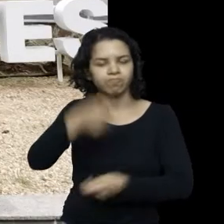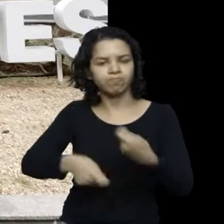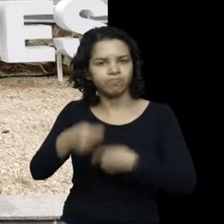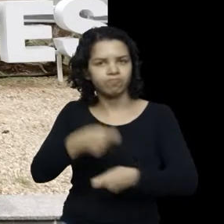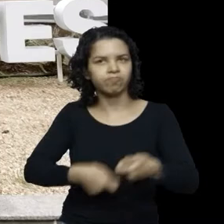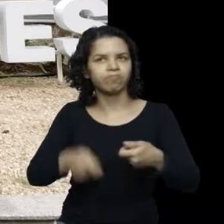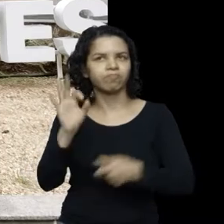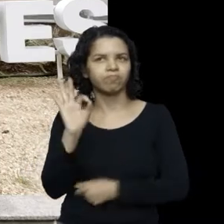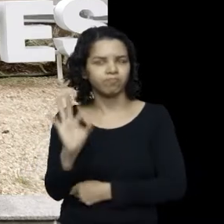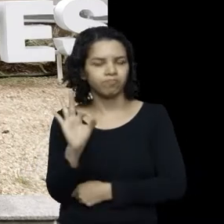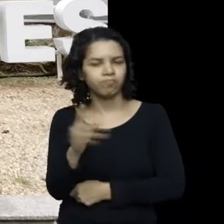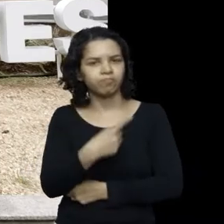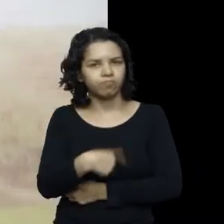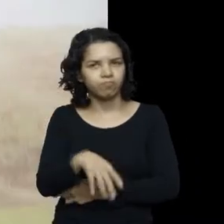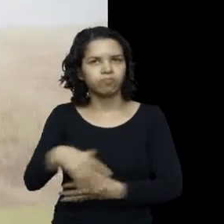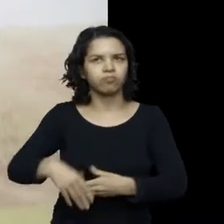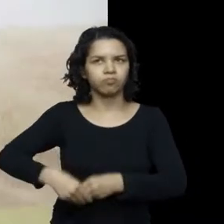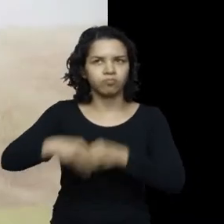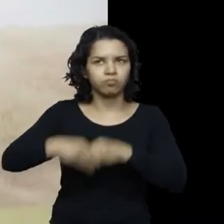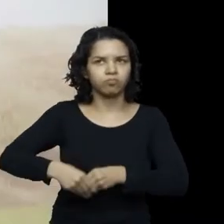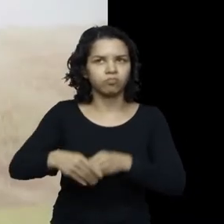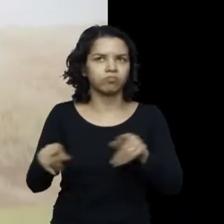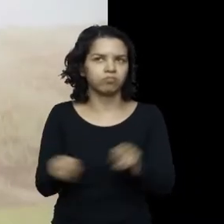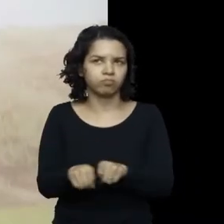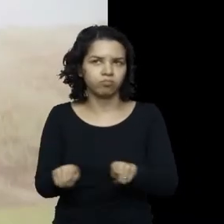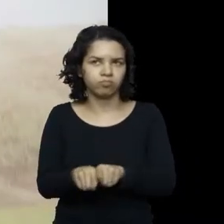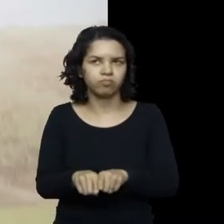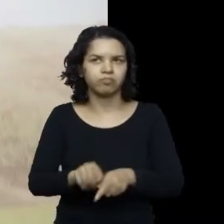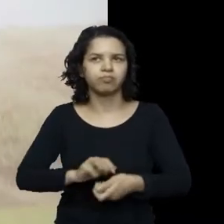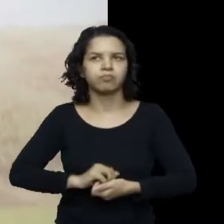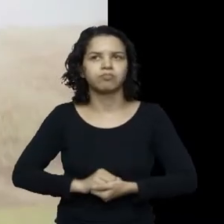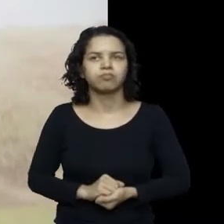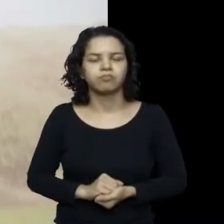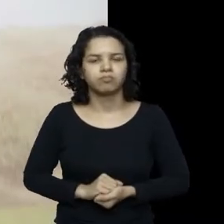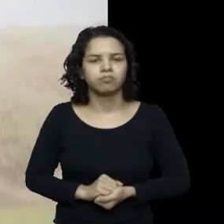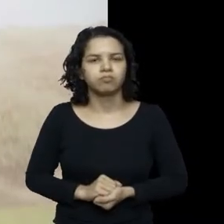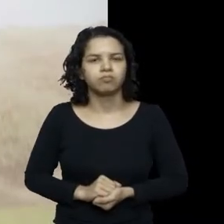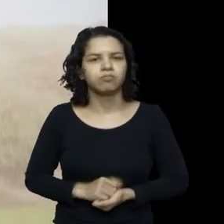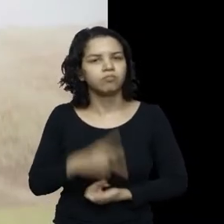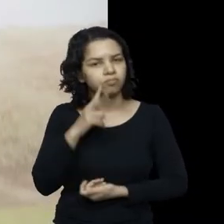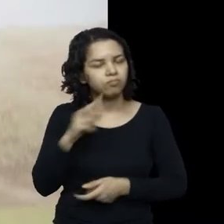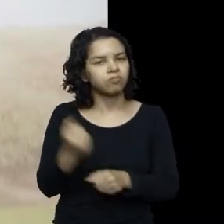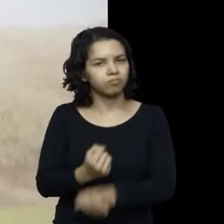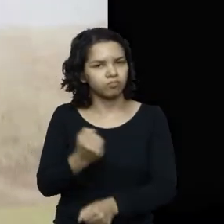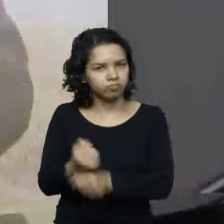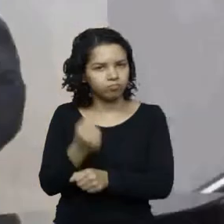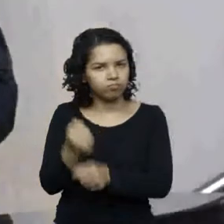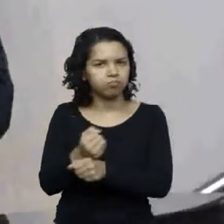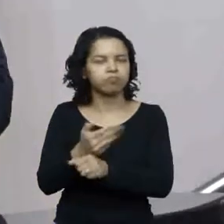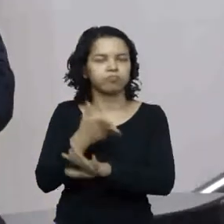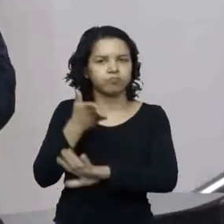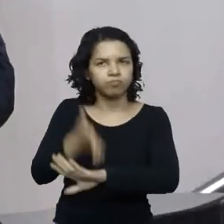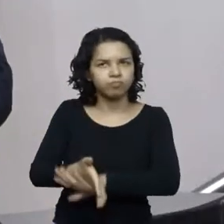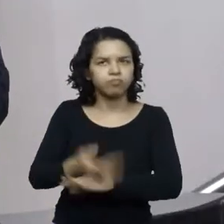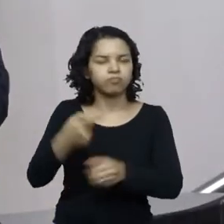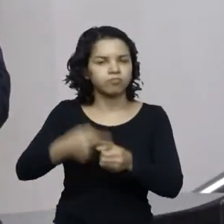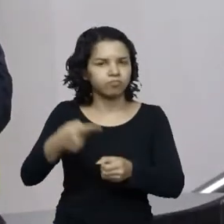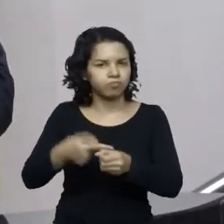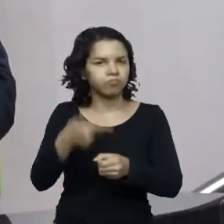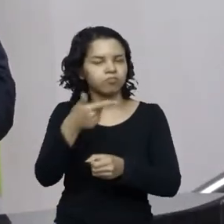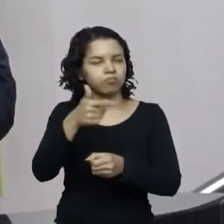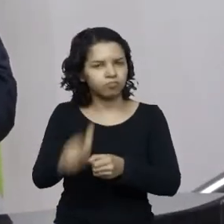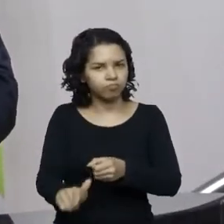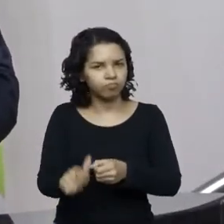cumprimentos e de toda esta Casa. Falando em obras, estivemos em loco pessoalmente fiscalizando as obras de prolongamento da Via Express